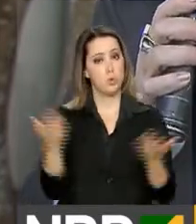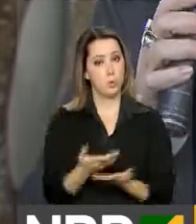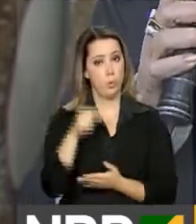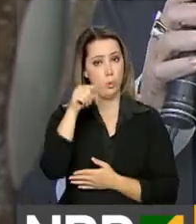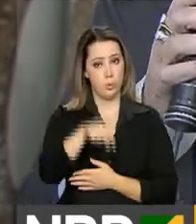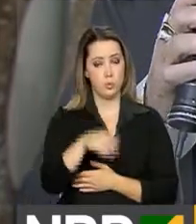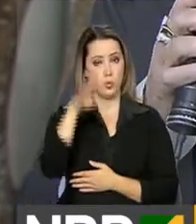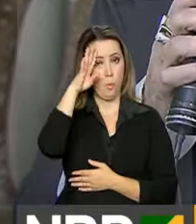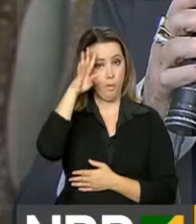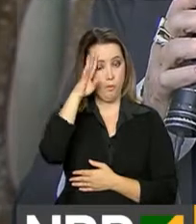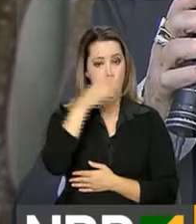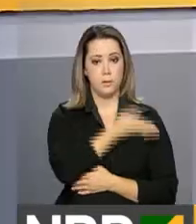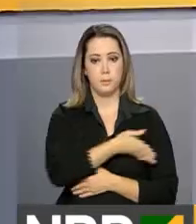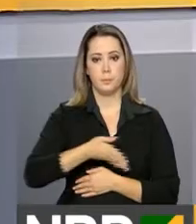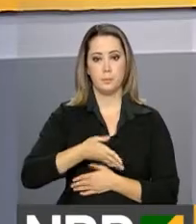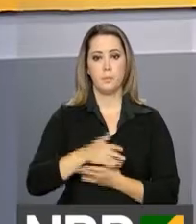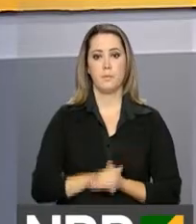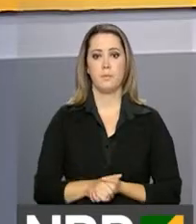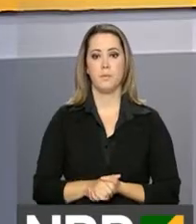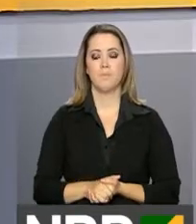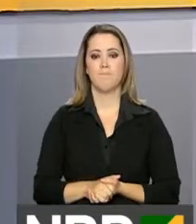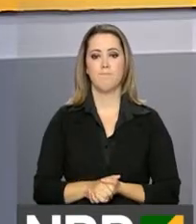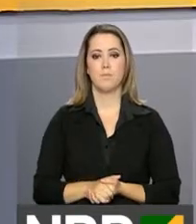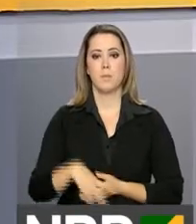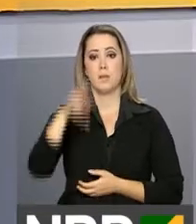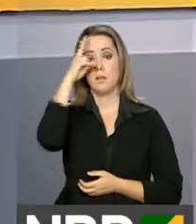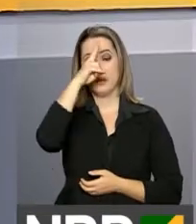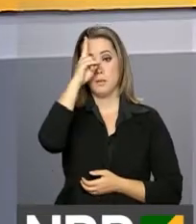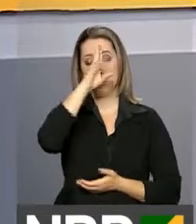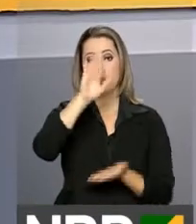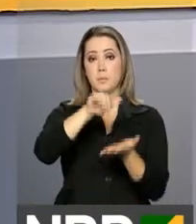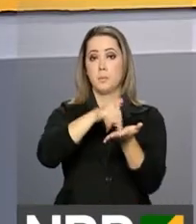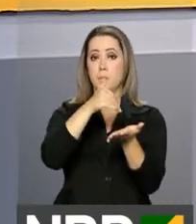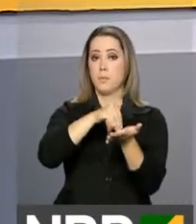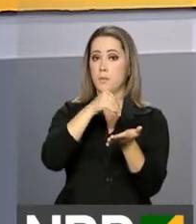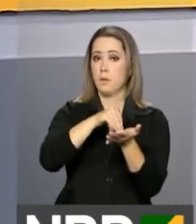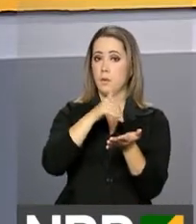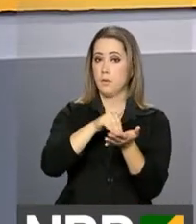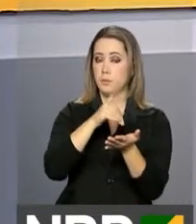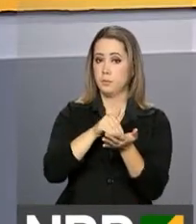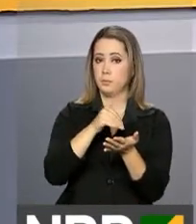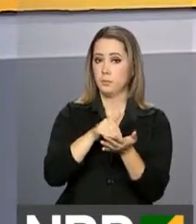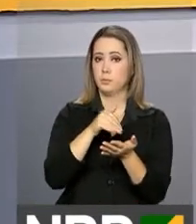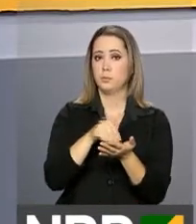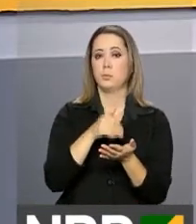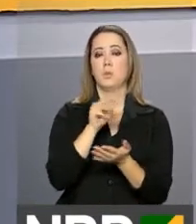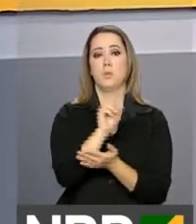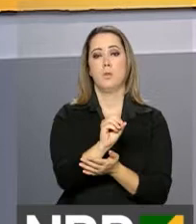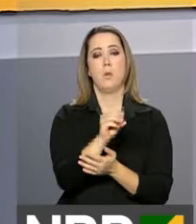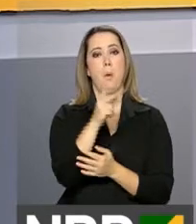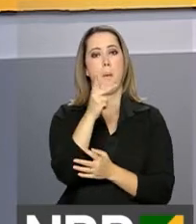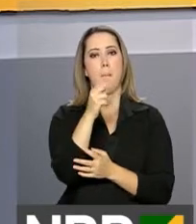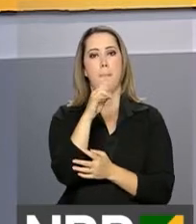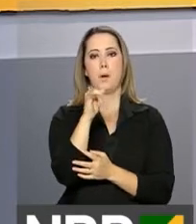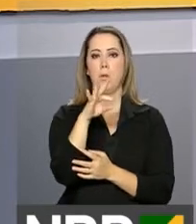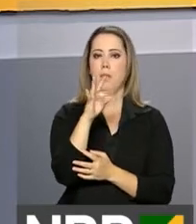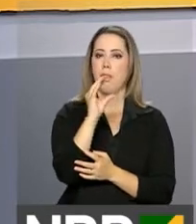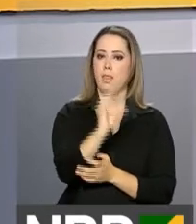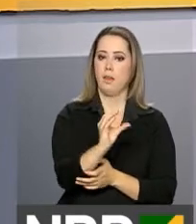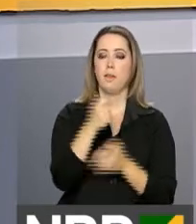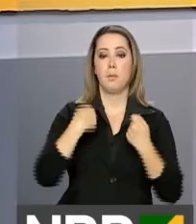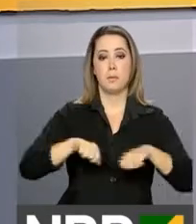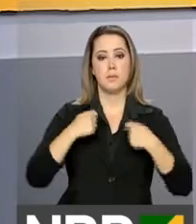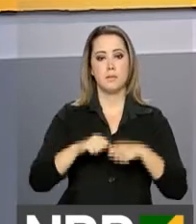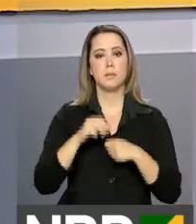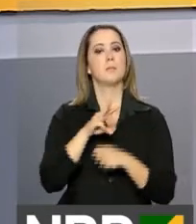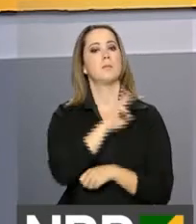dessa quarta-feira. E olha, lembrando que as inscrições para o Pronatec Oferta Voluntária devem ser feitas pela